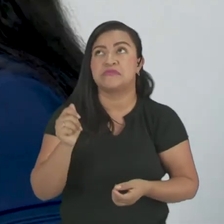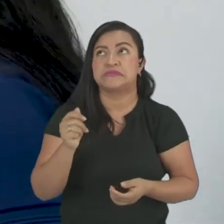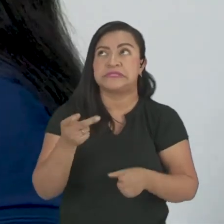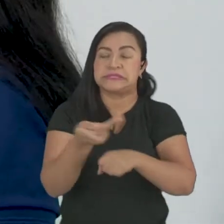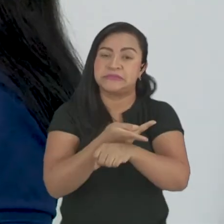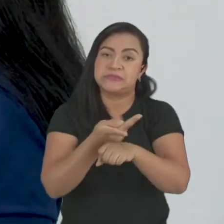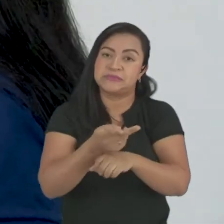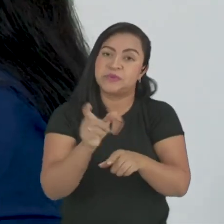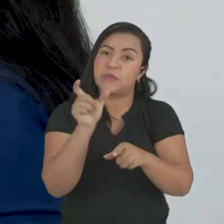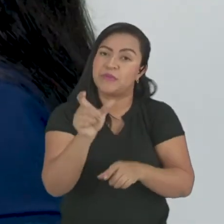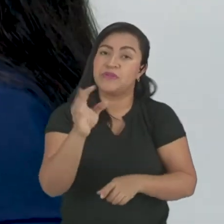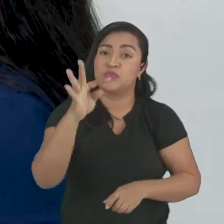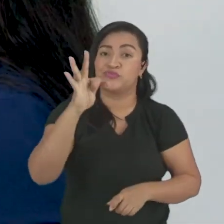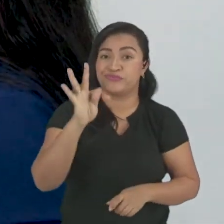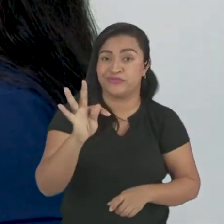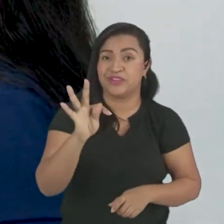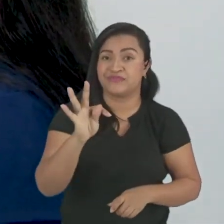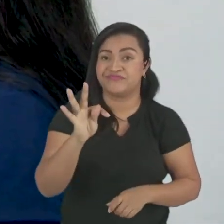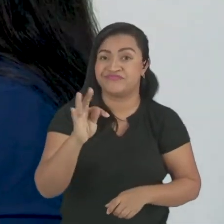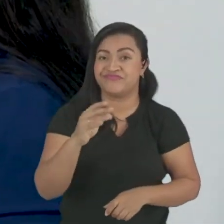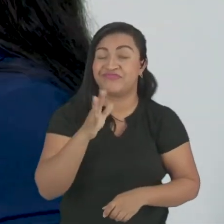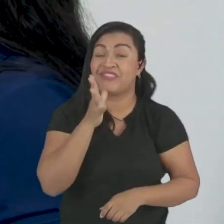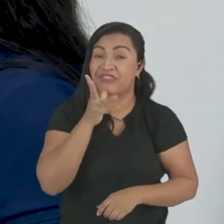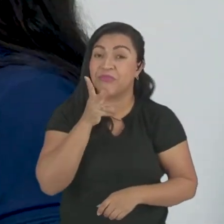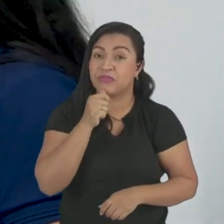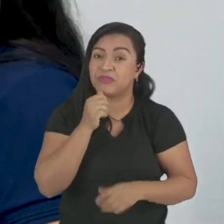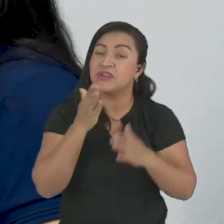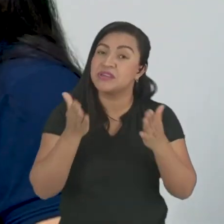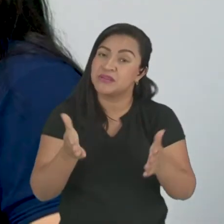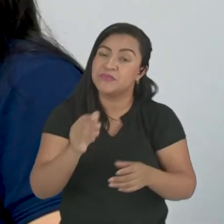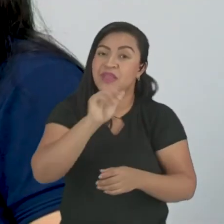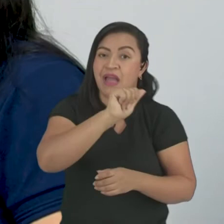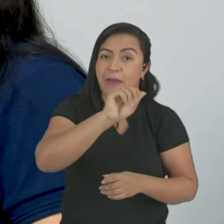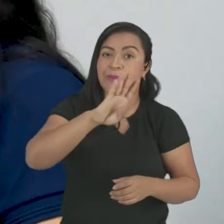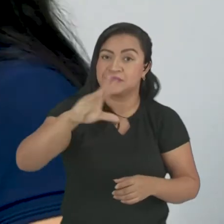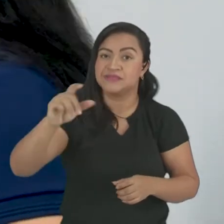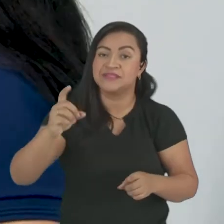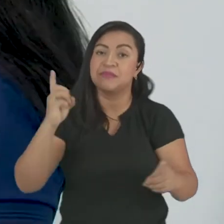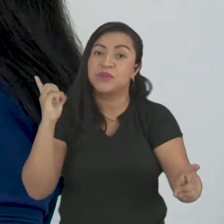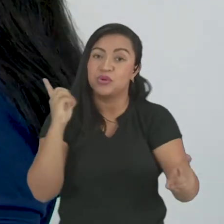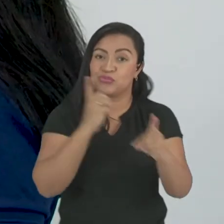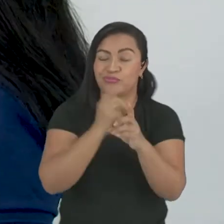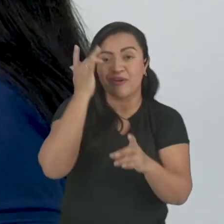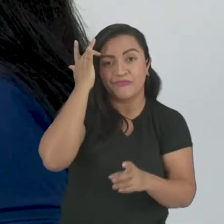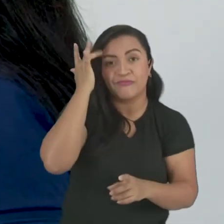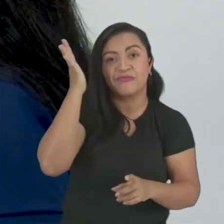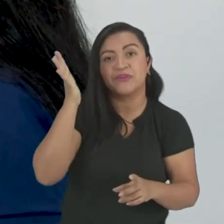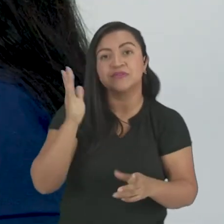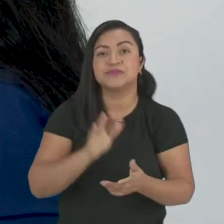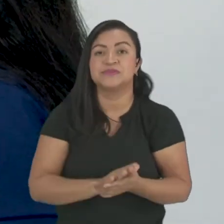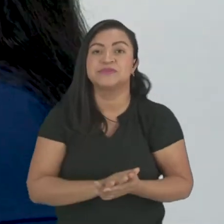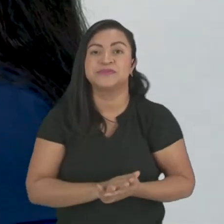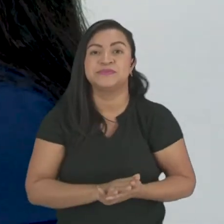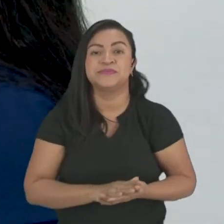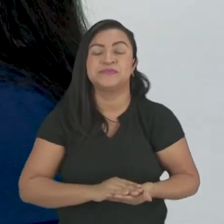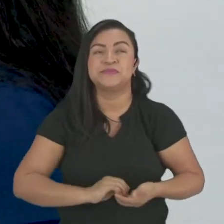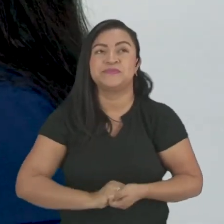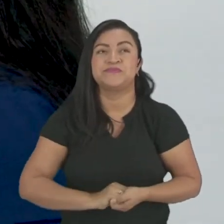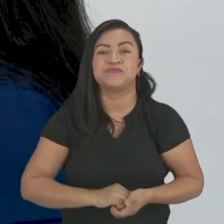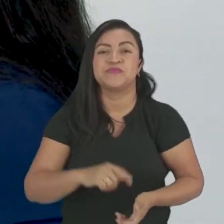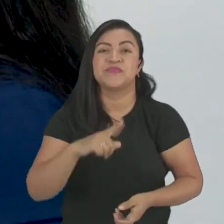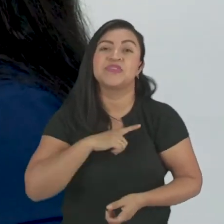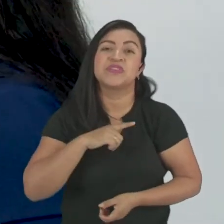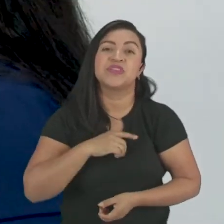tá? Por isso que tem essa organização em ordem alfabética também, pra facilitar essa procura. É, tem algumas